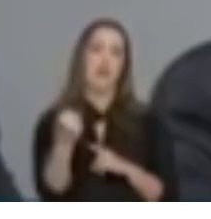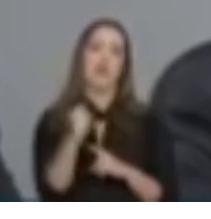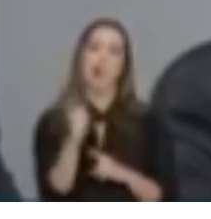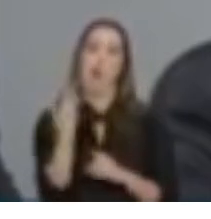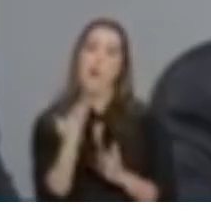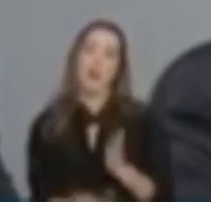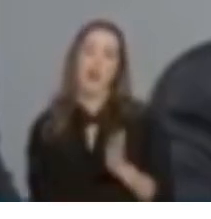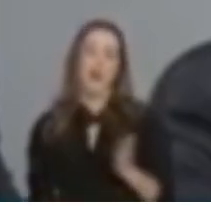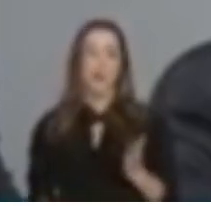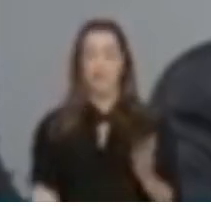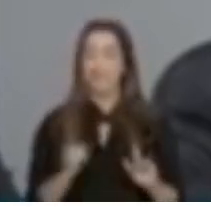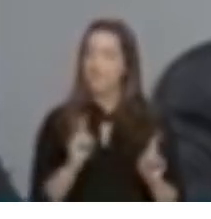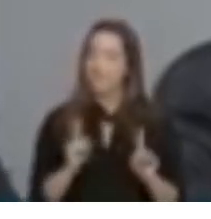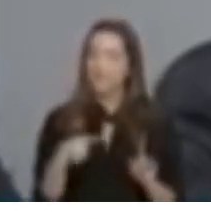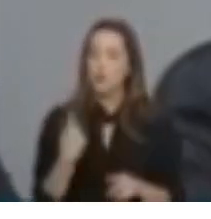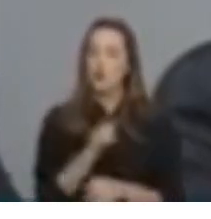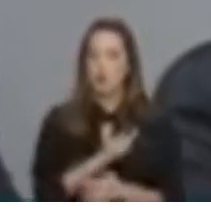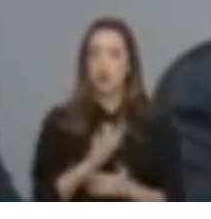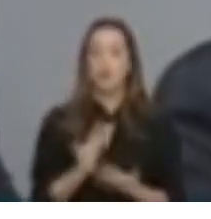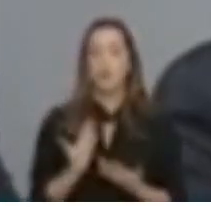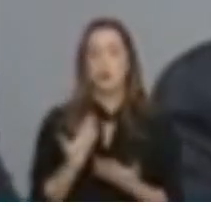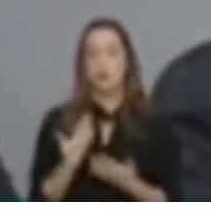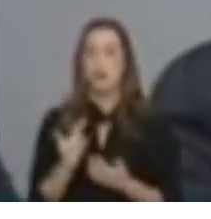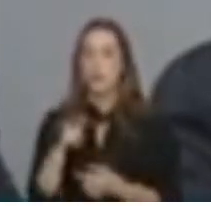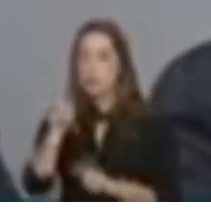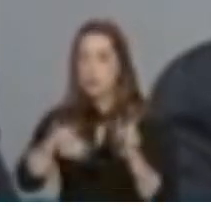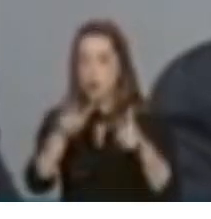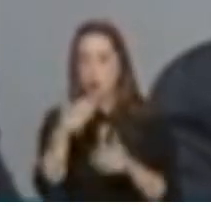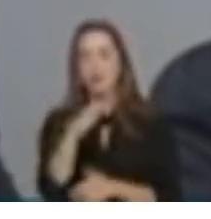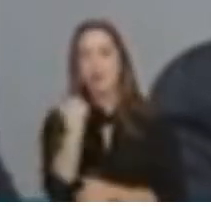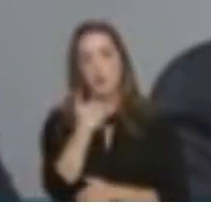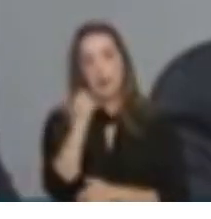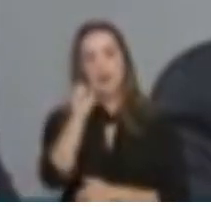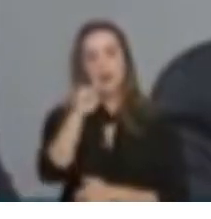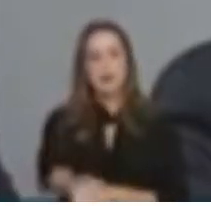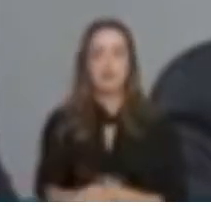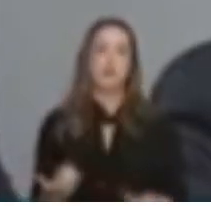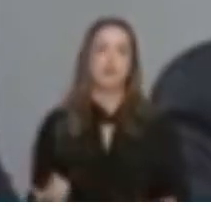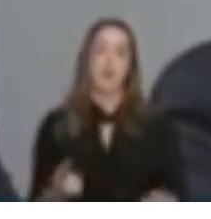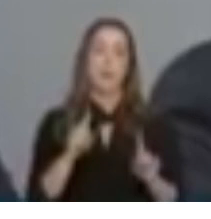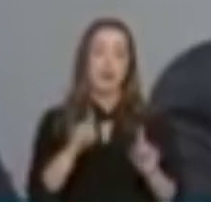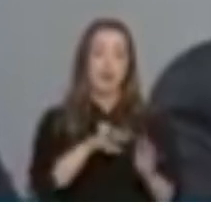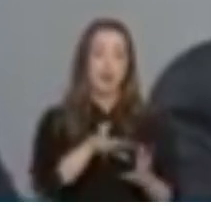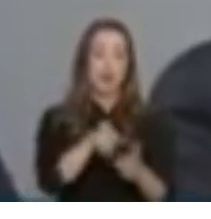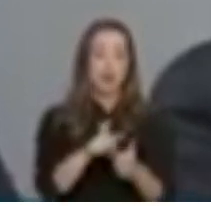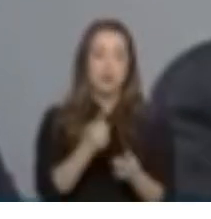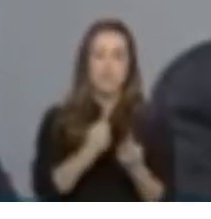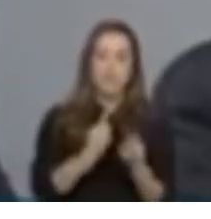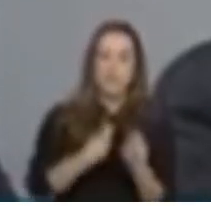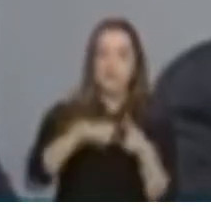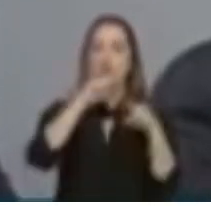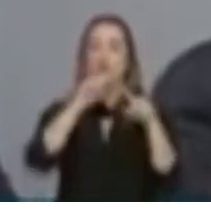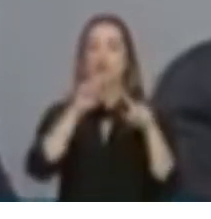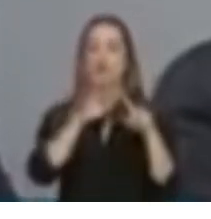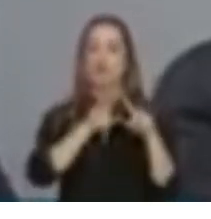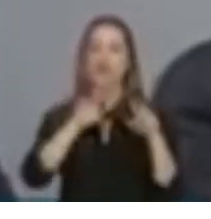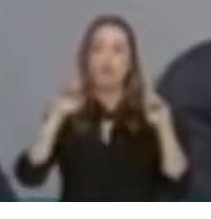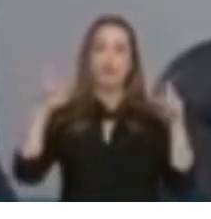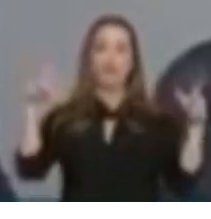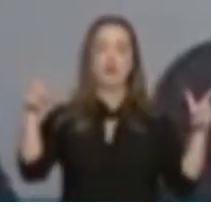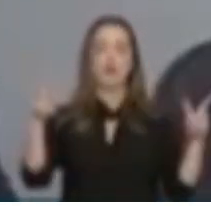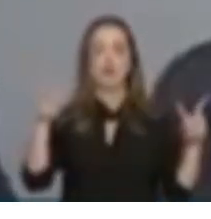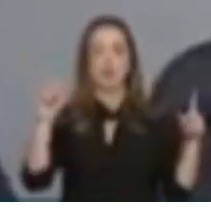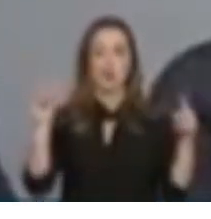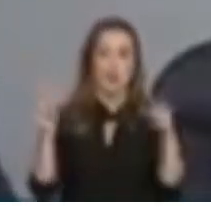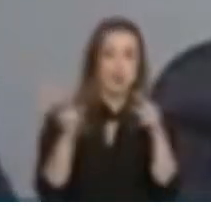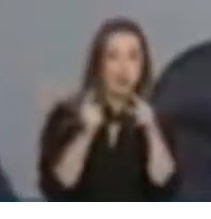perdedor dessa história. Nós vamos perder gente? Vamos. O mundo vai sair diferente. Os negócios serão diferentes, o eixo